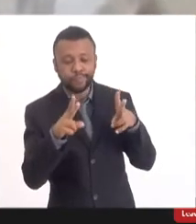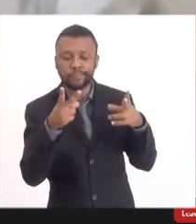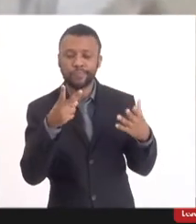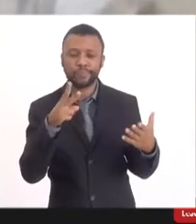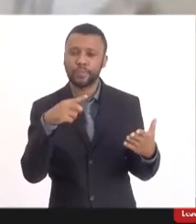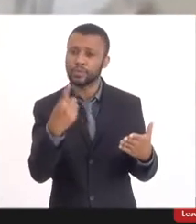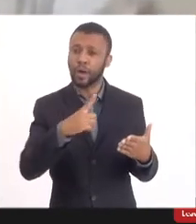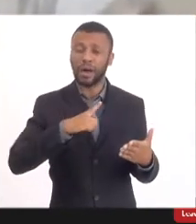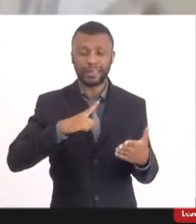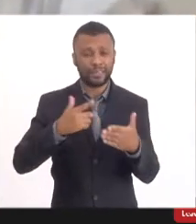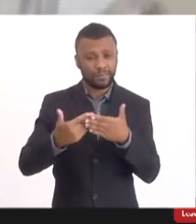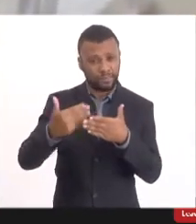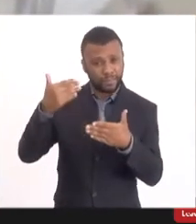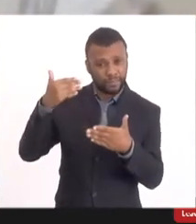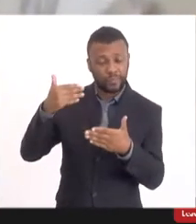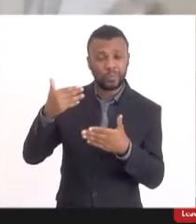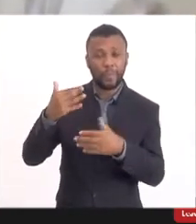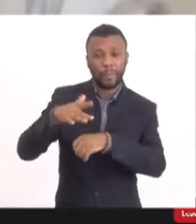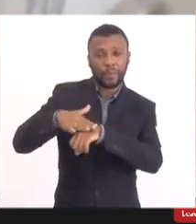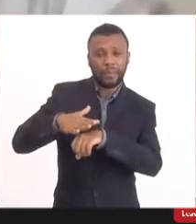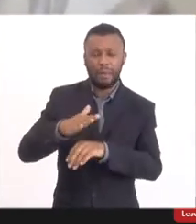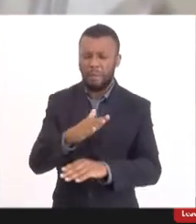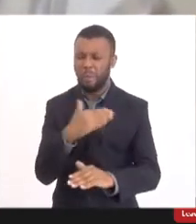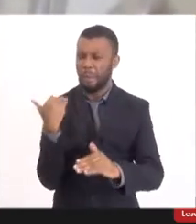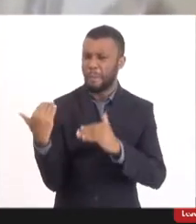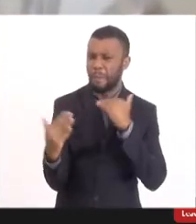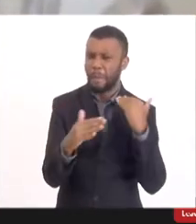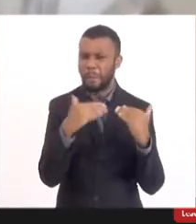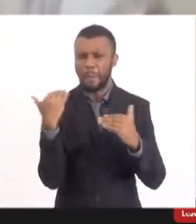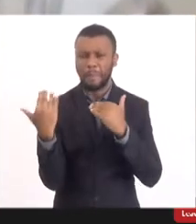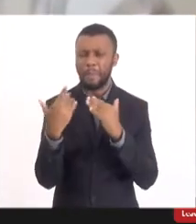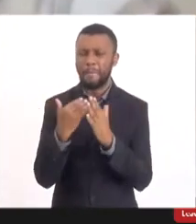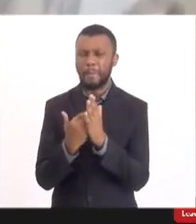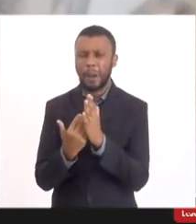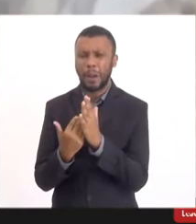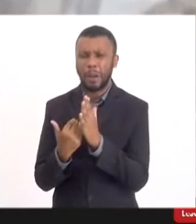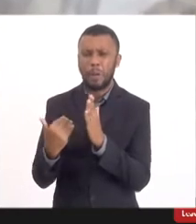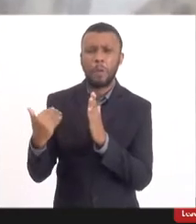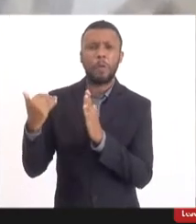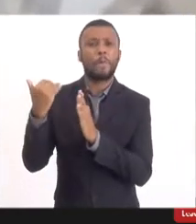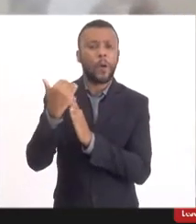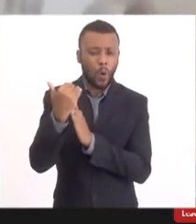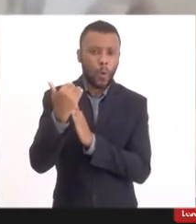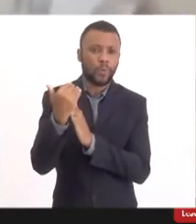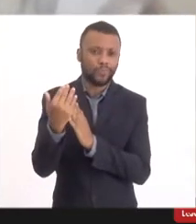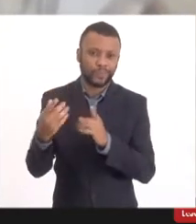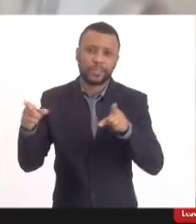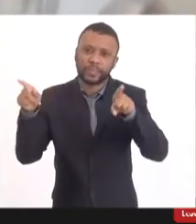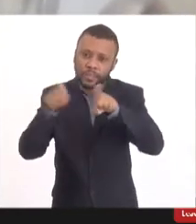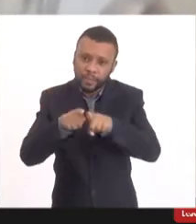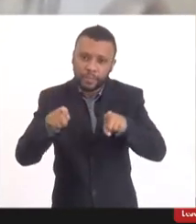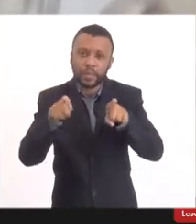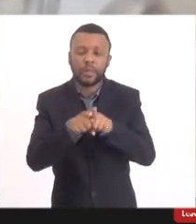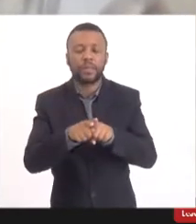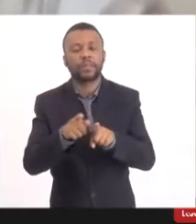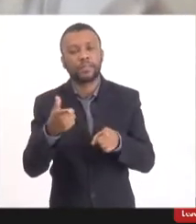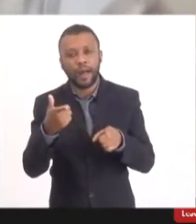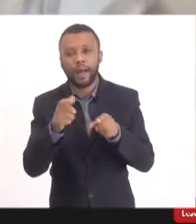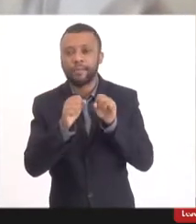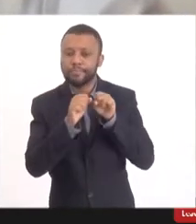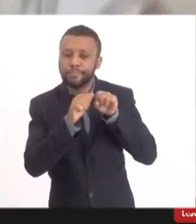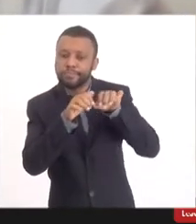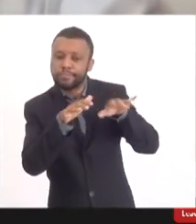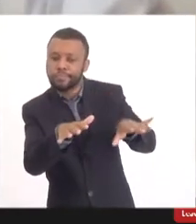tínhamos uma doença que estava matando muita gente e que estava, de alguma forma, chegando também à população